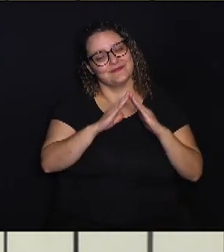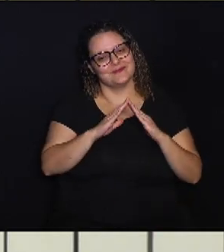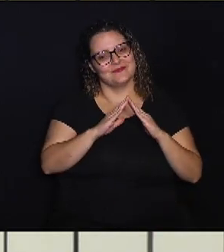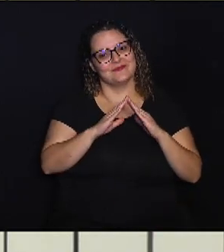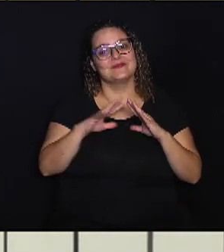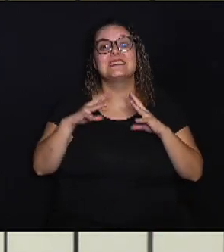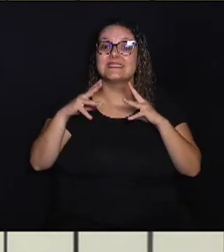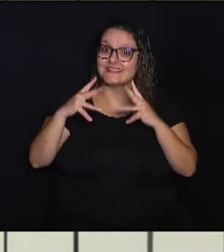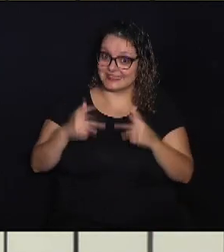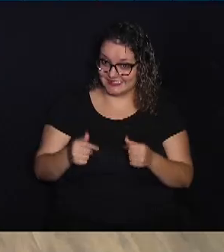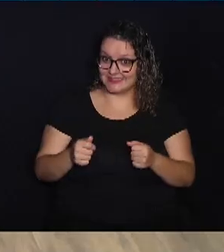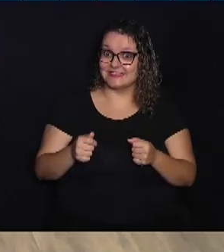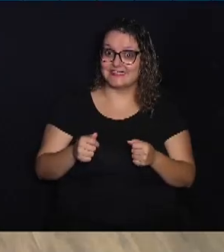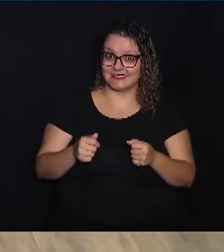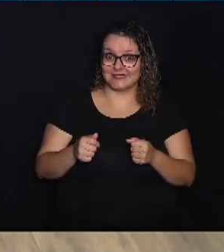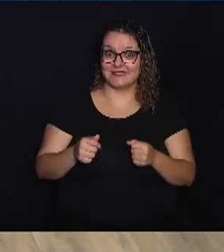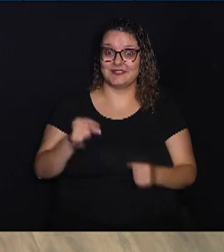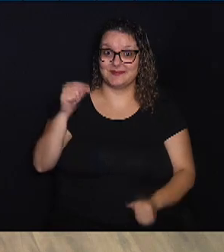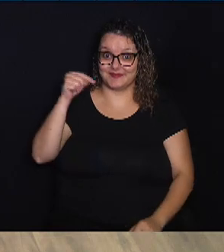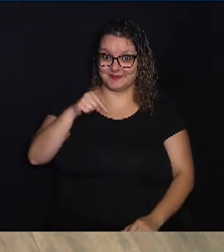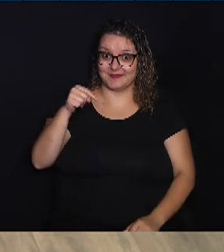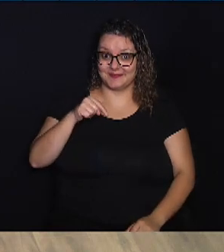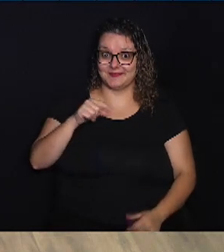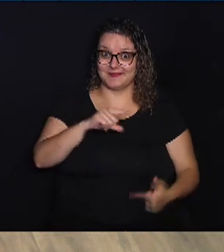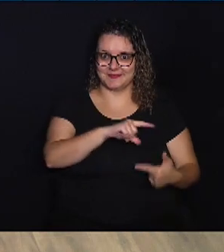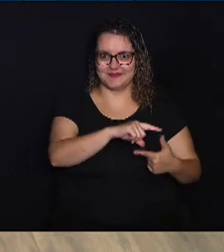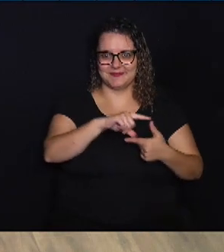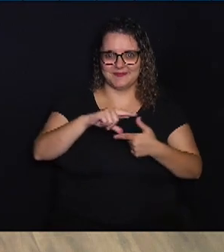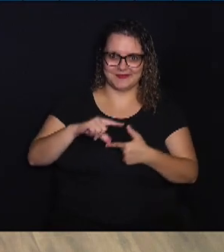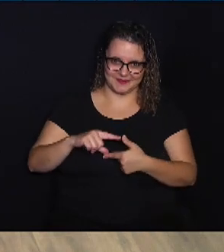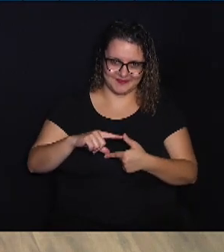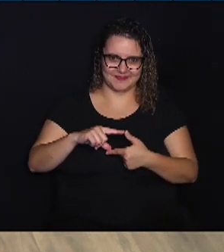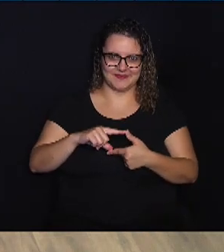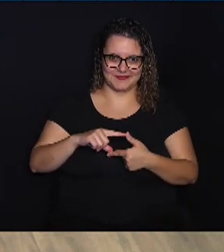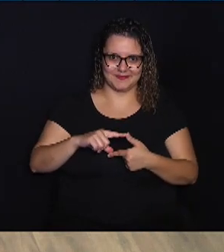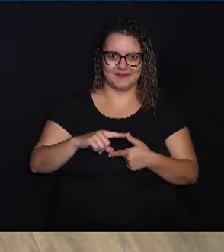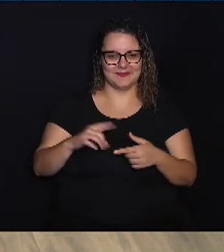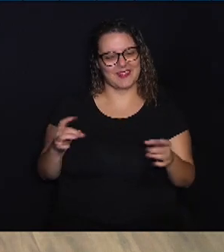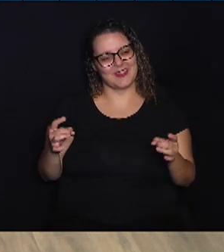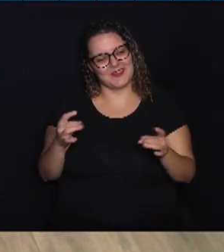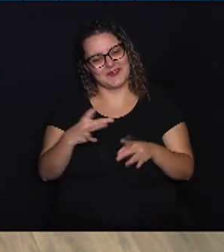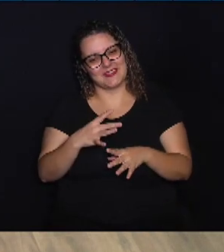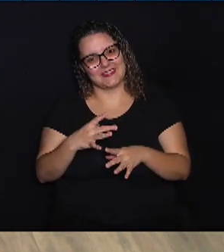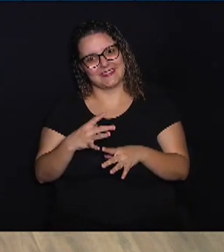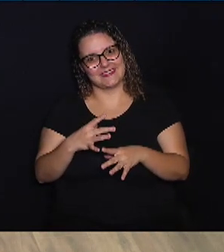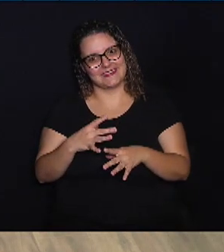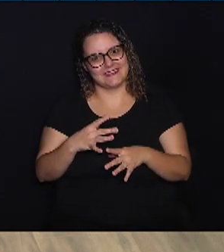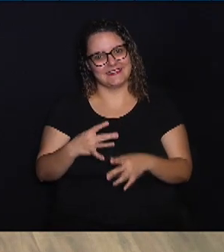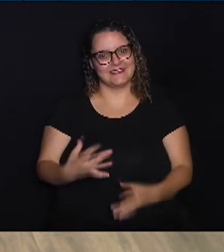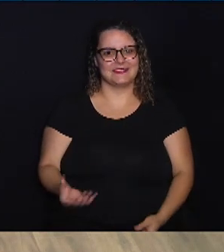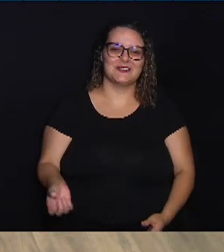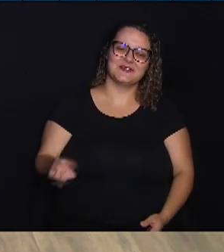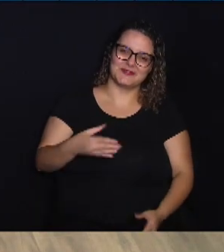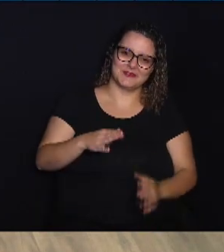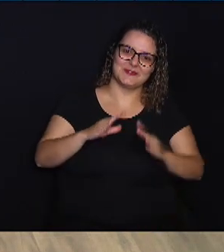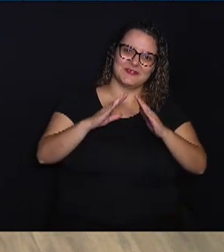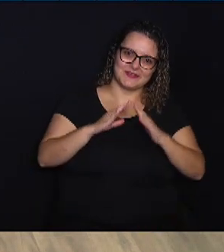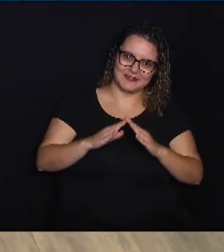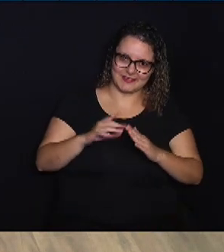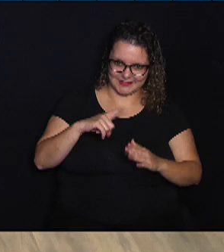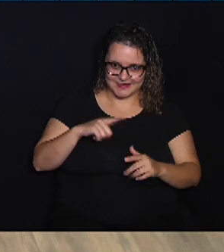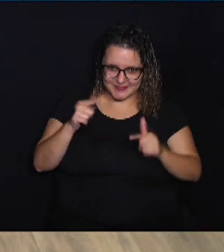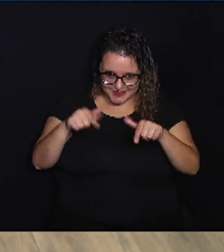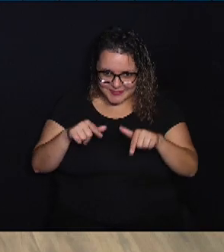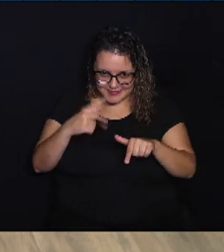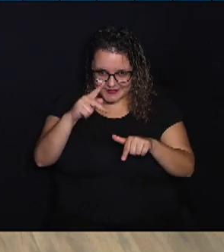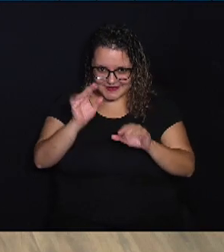todos eles estão aqui, vão aparecer no nosso quadro, estão prontos para ir um novo lar. Você tem um lugarzinho